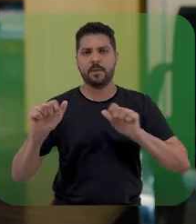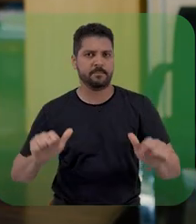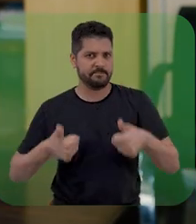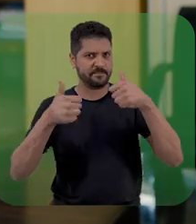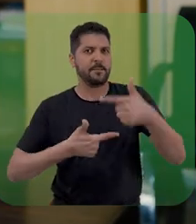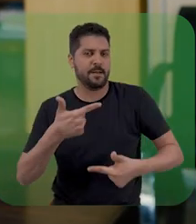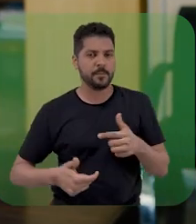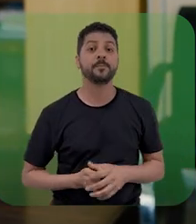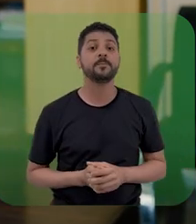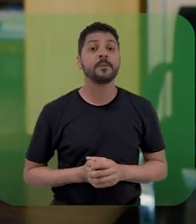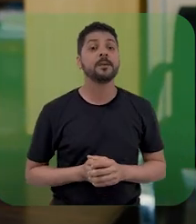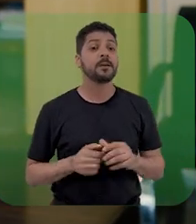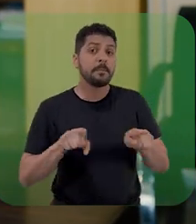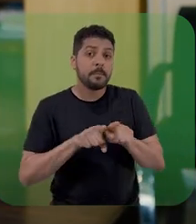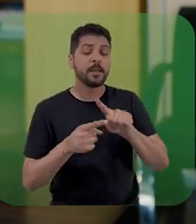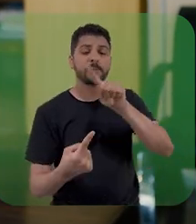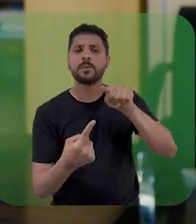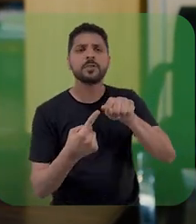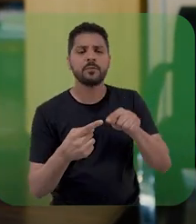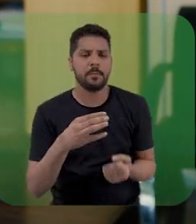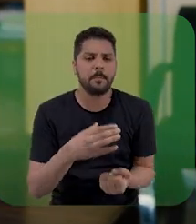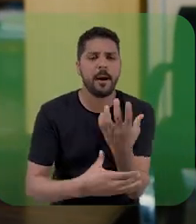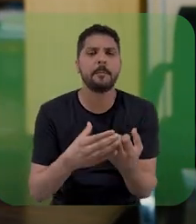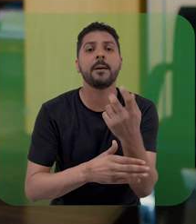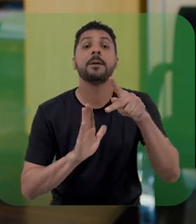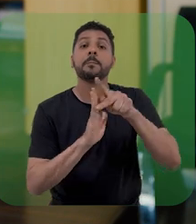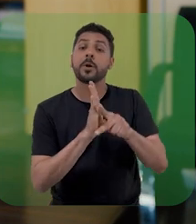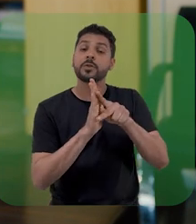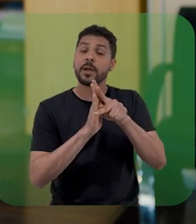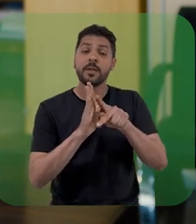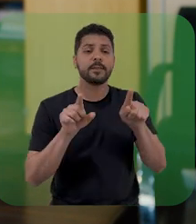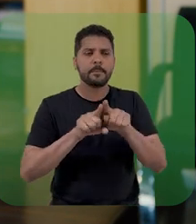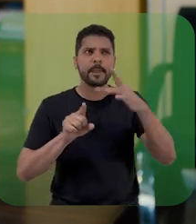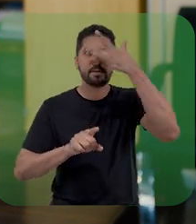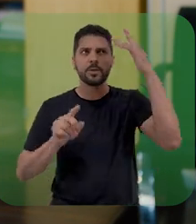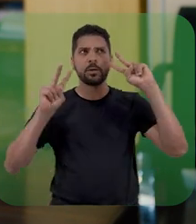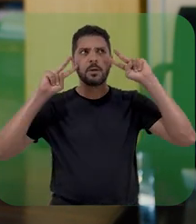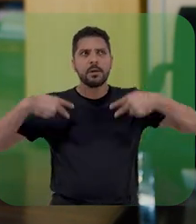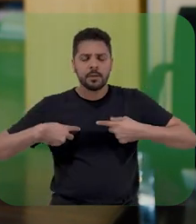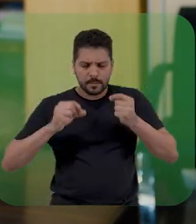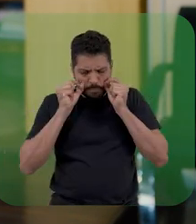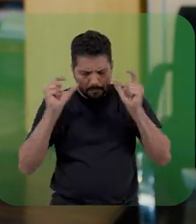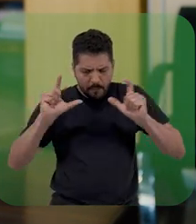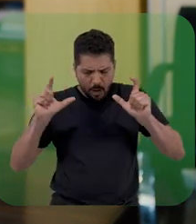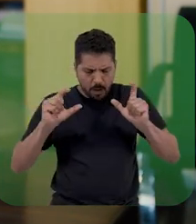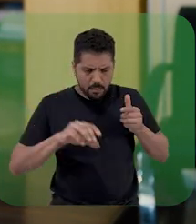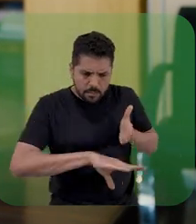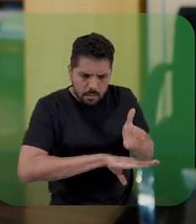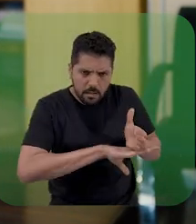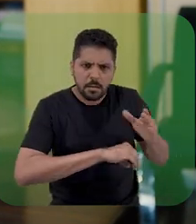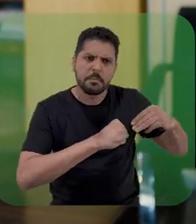promover as melhores condições para a construção de projetos e despertar o interesse na participação em programas de pós